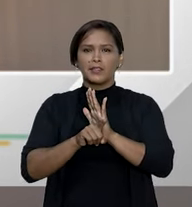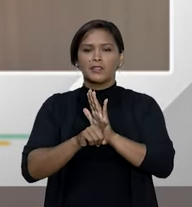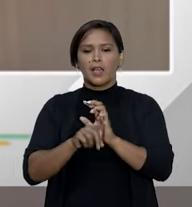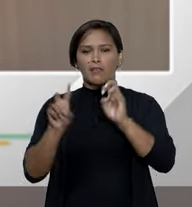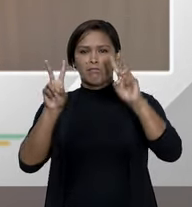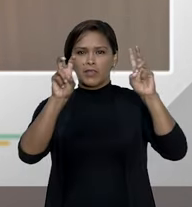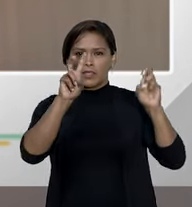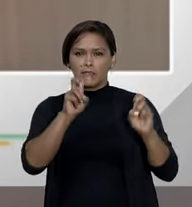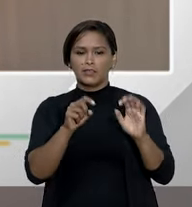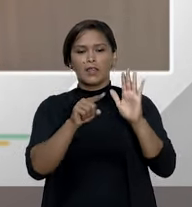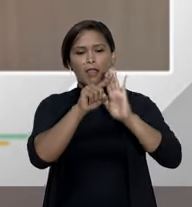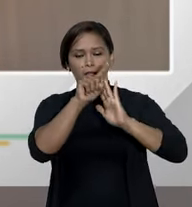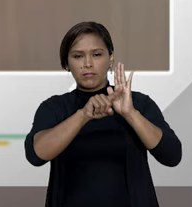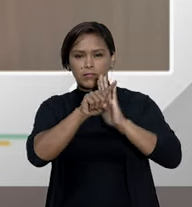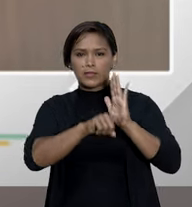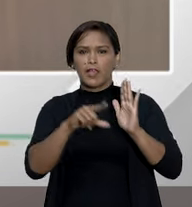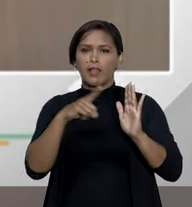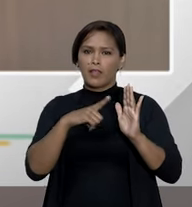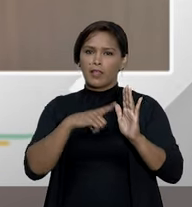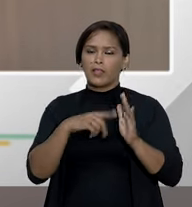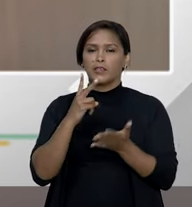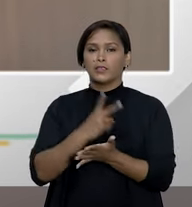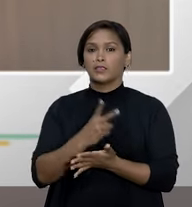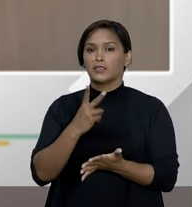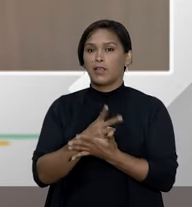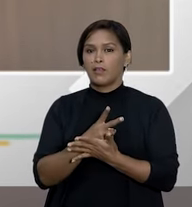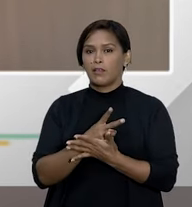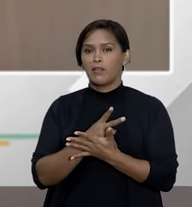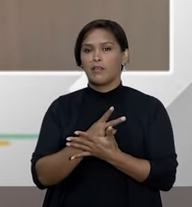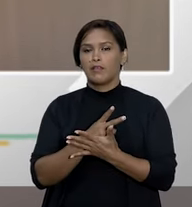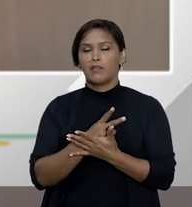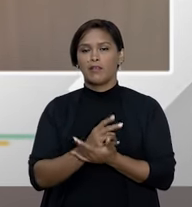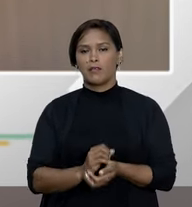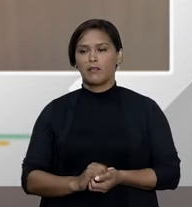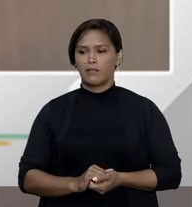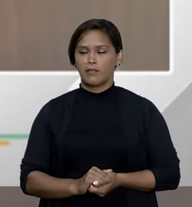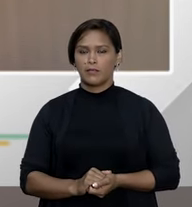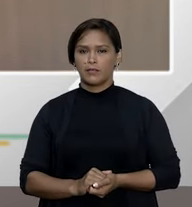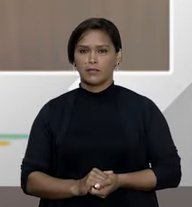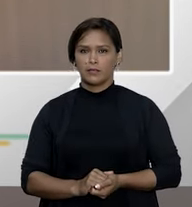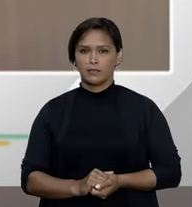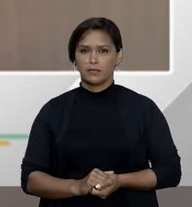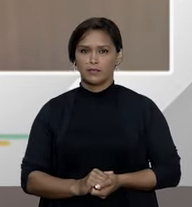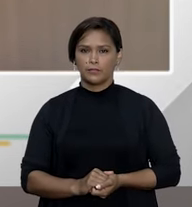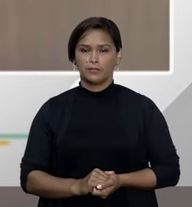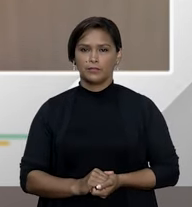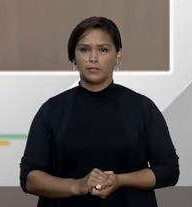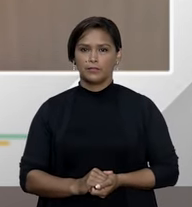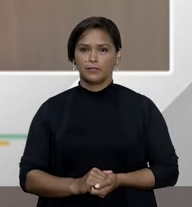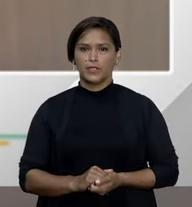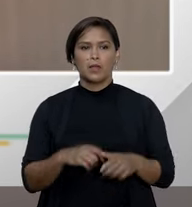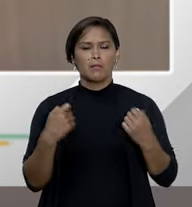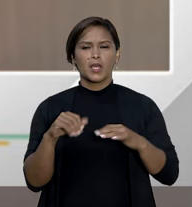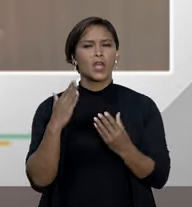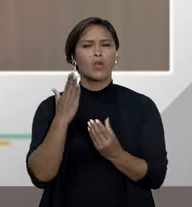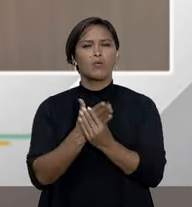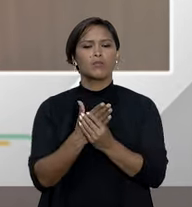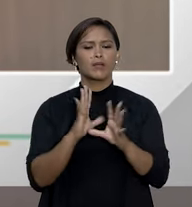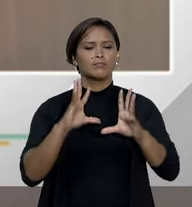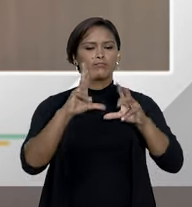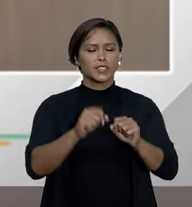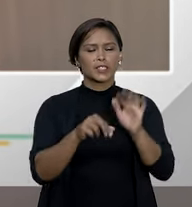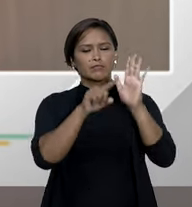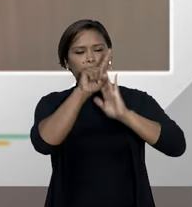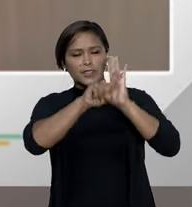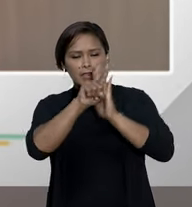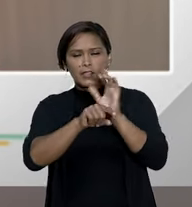aspectos deve ter o que sempre o caso concreto a análise de